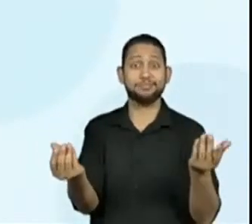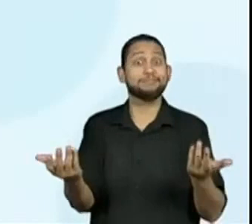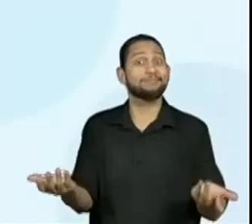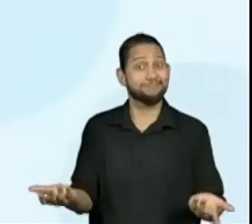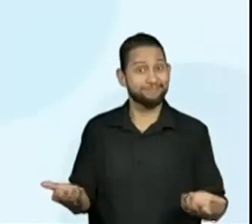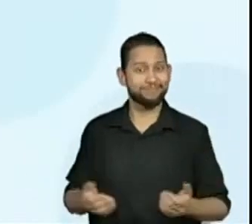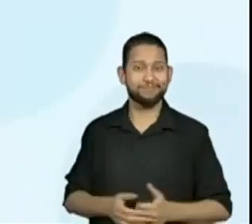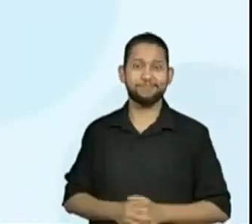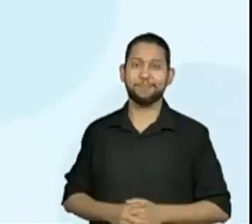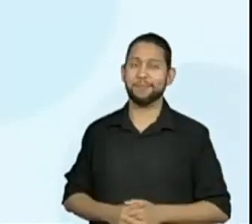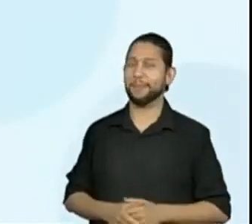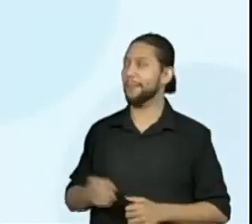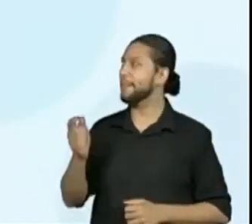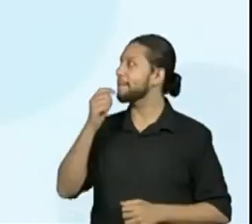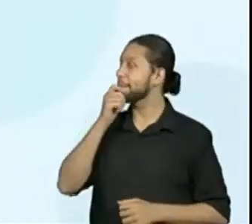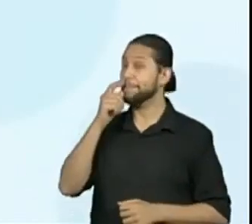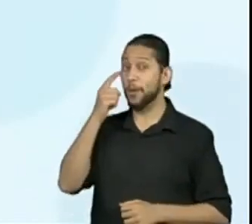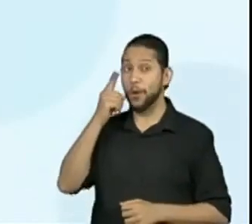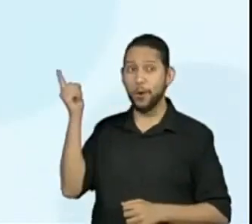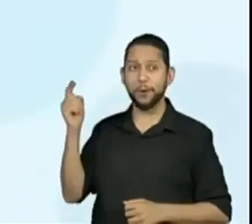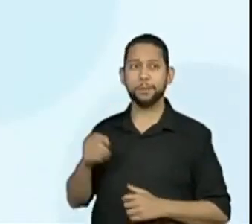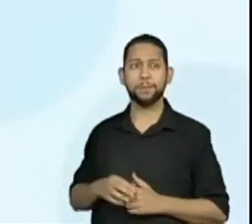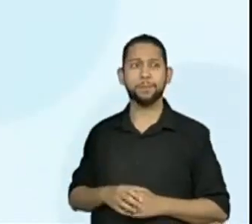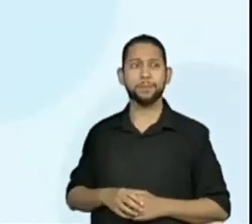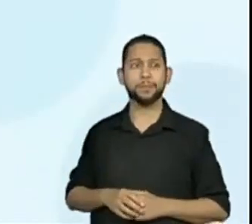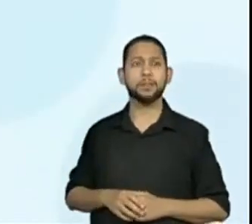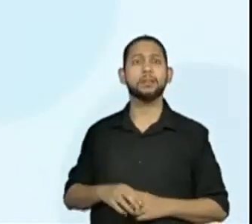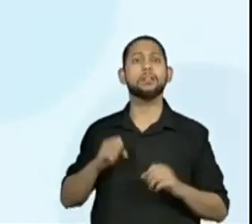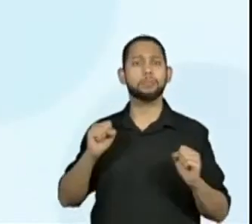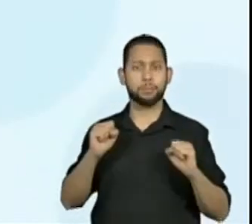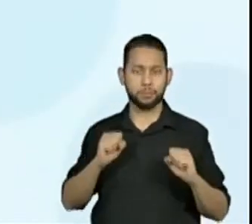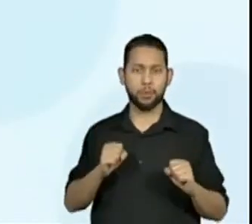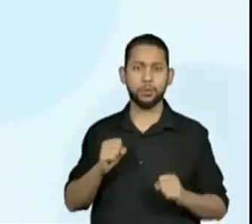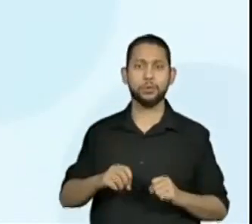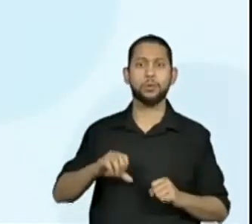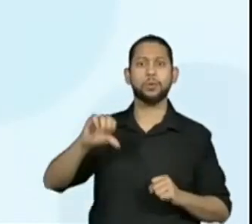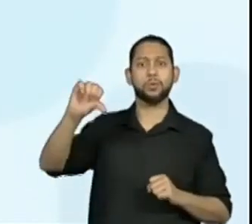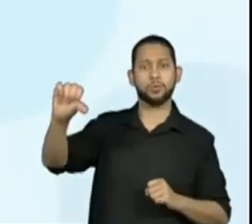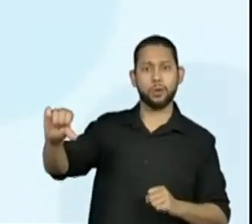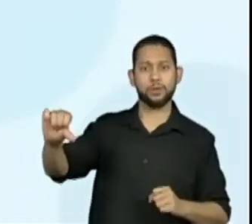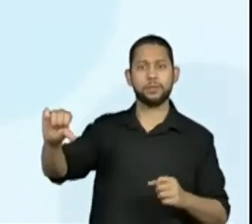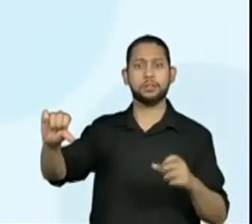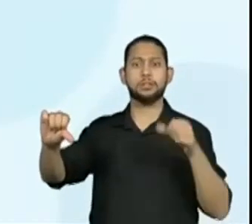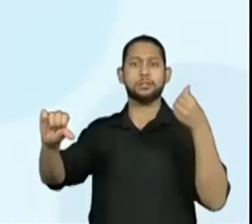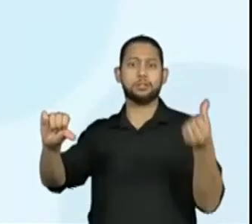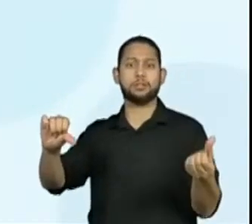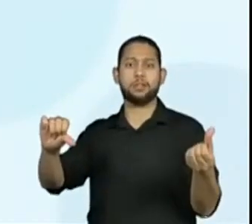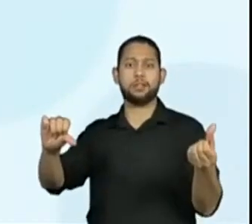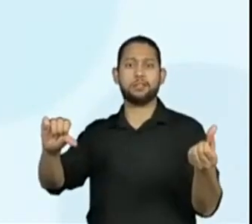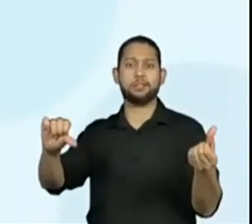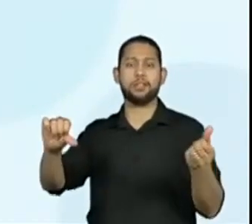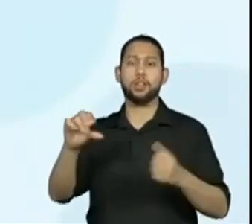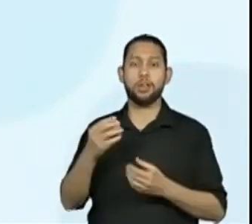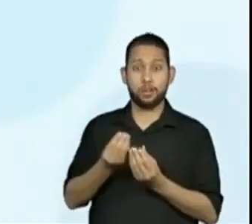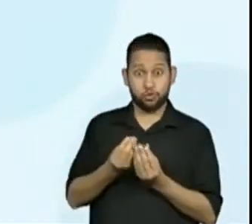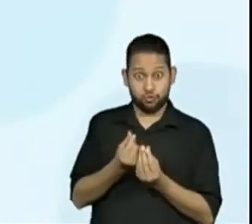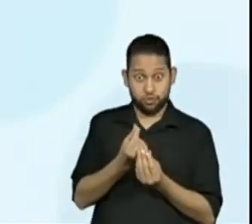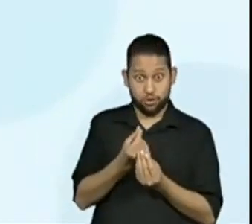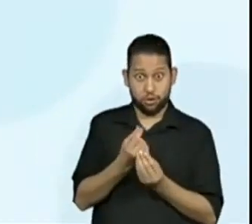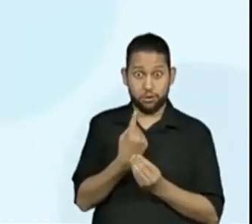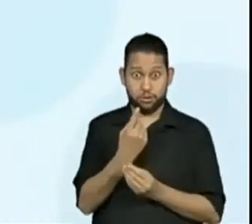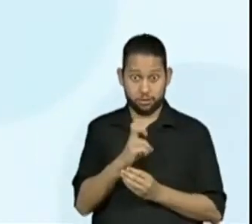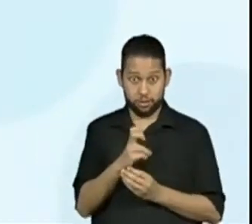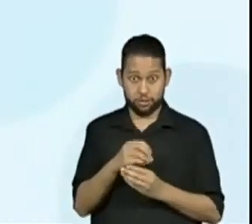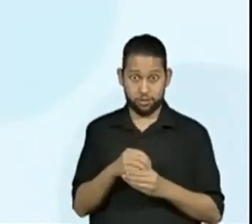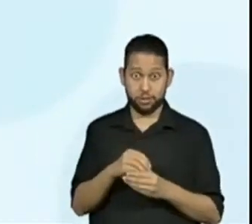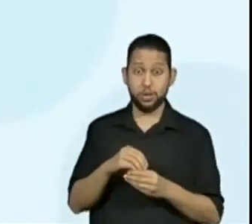Assim, aqui eu coloquei, ó, 9 e 6. Deixa eu colocar aqui a outra opção, 9 reais para uma pessoa e